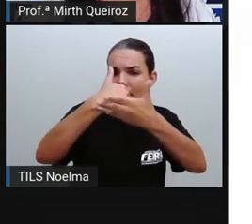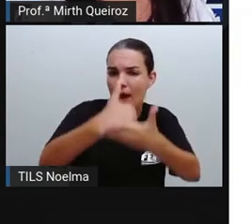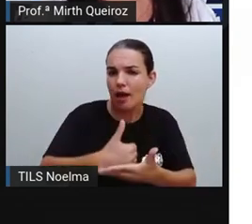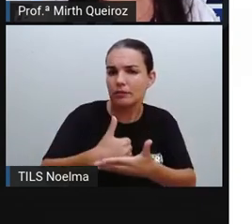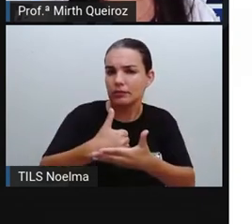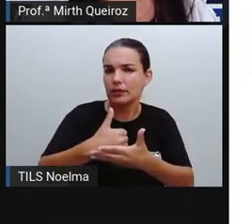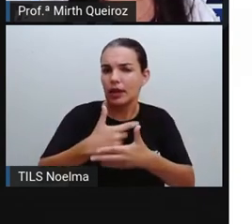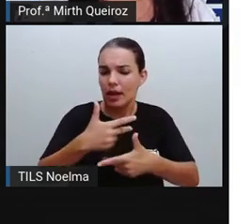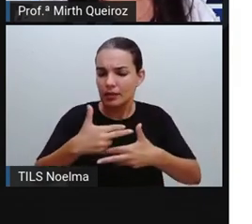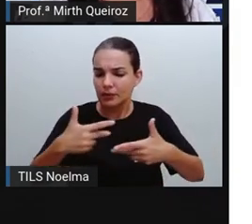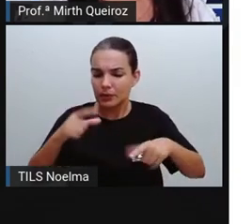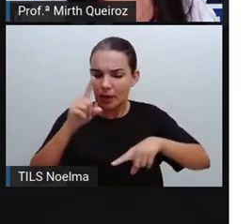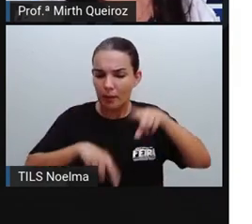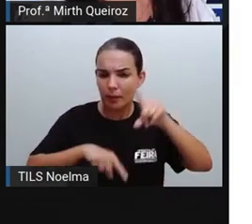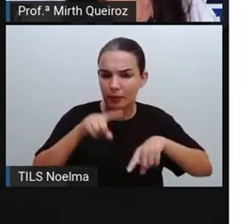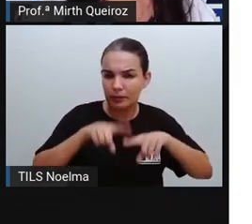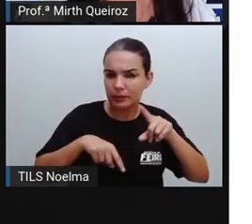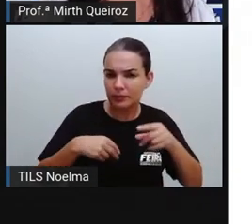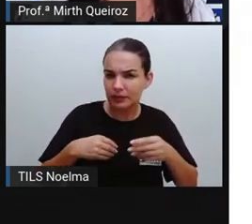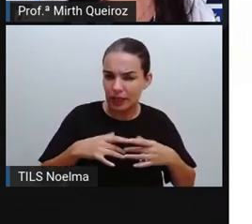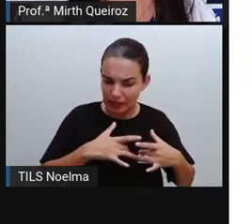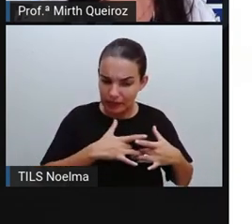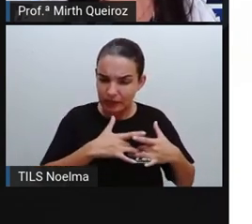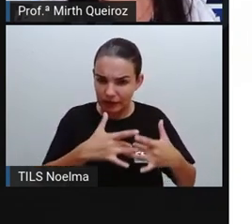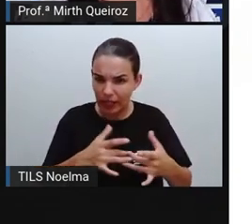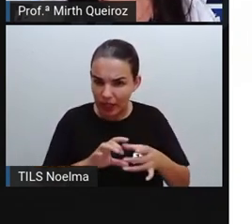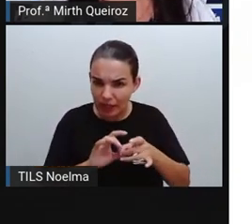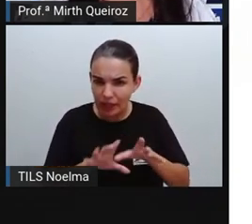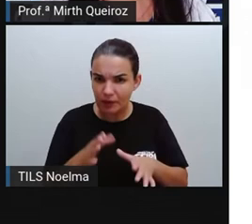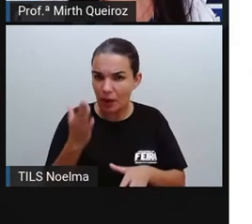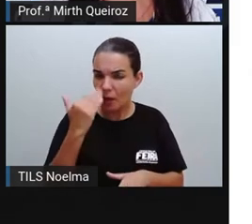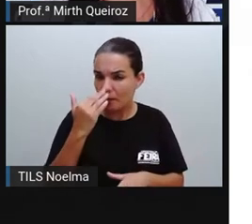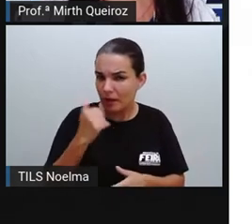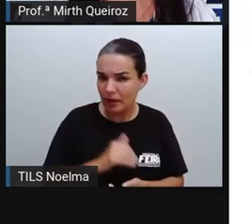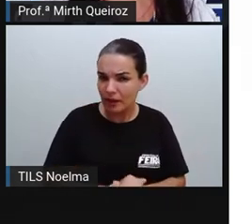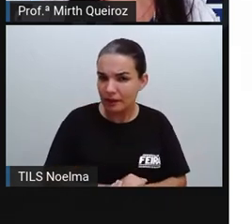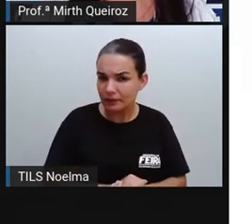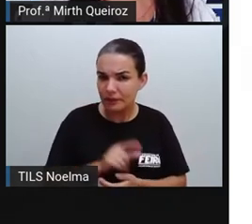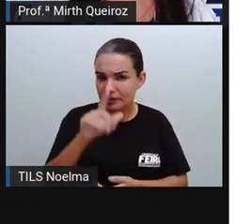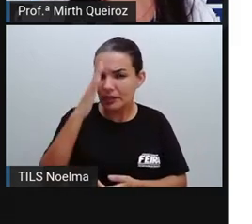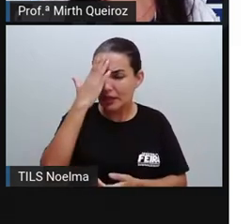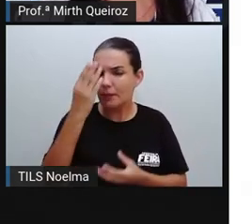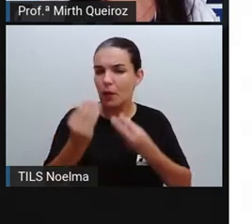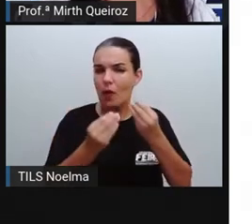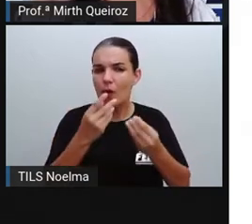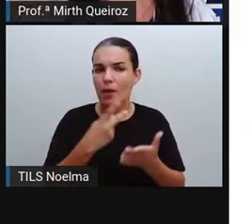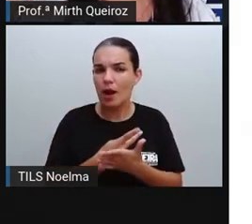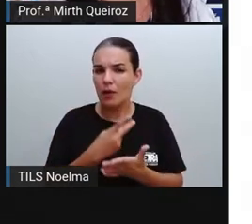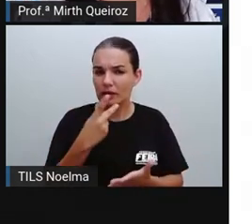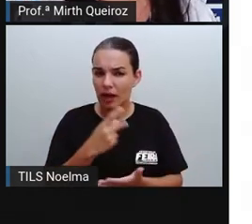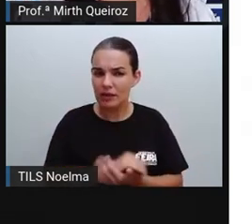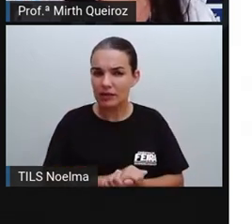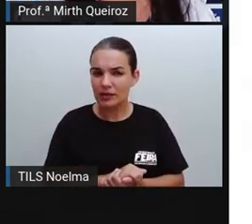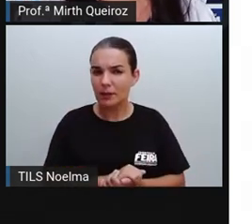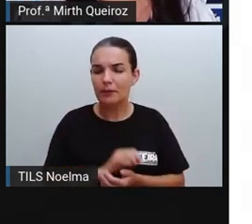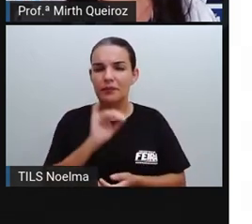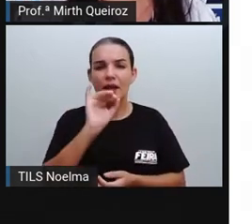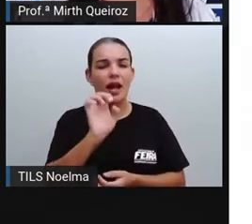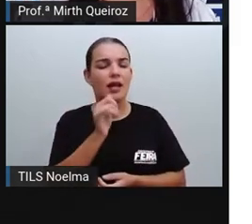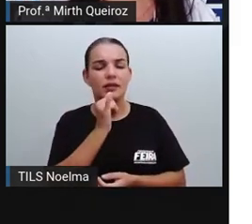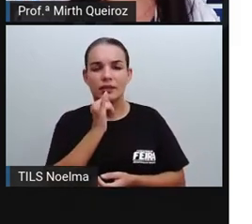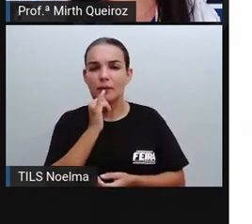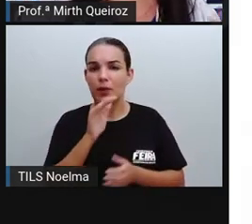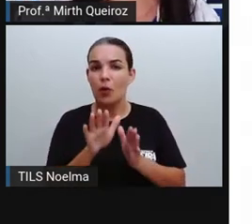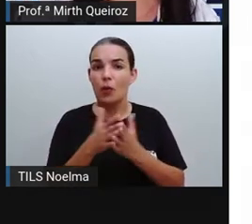disponíveis para o consumo? Vocês sabem como é que isso acontece? Quando você pega um extrato de tomate em